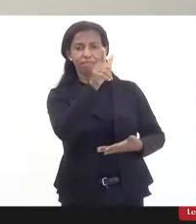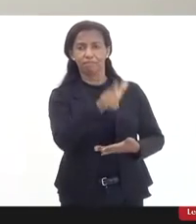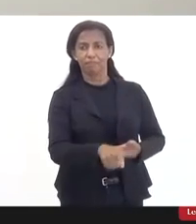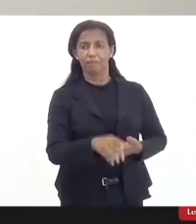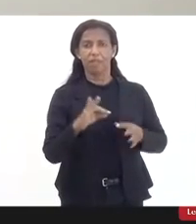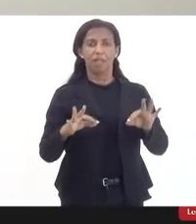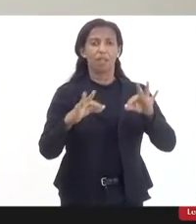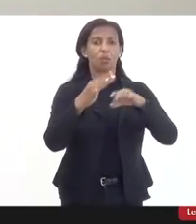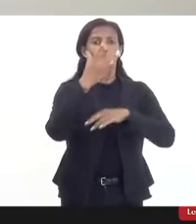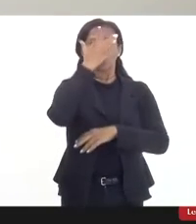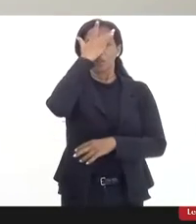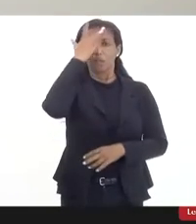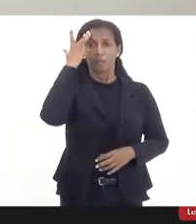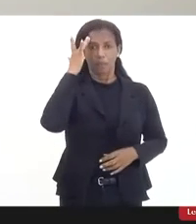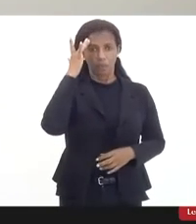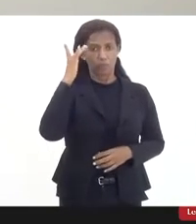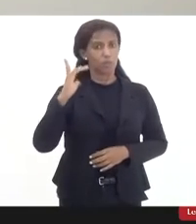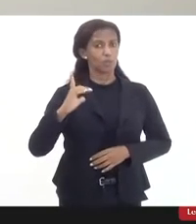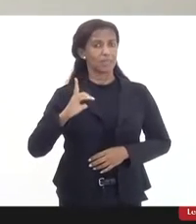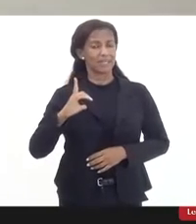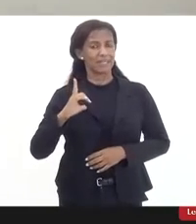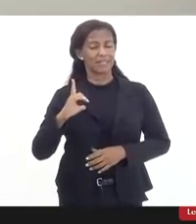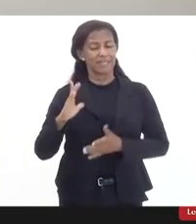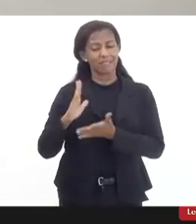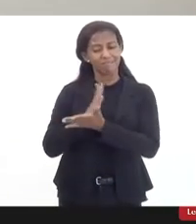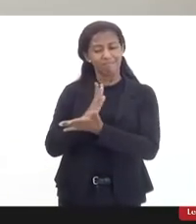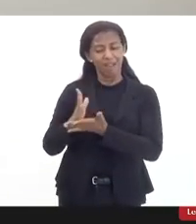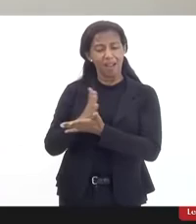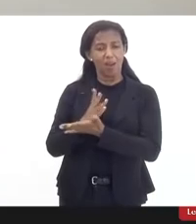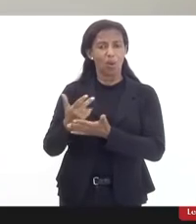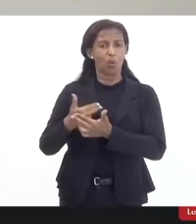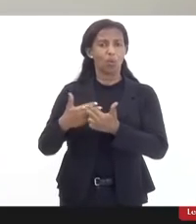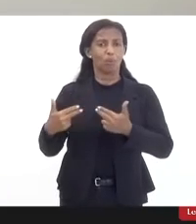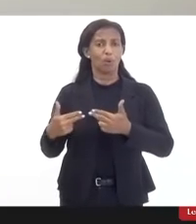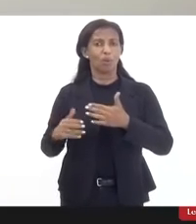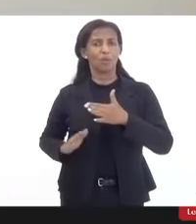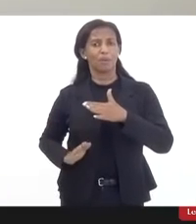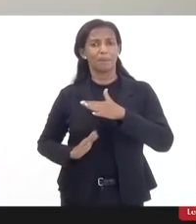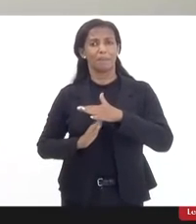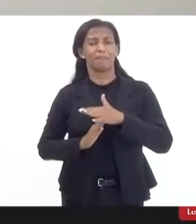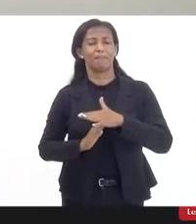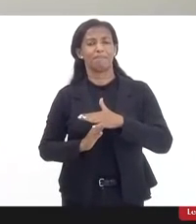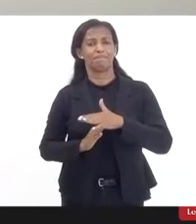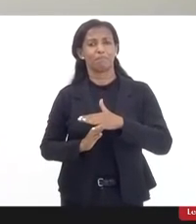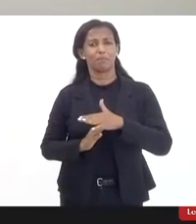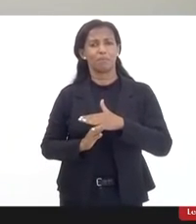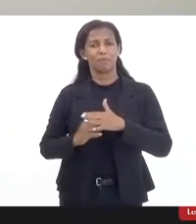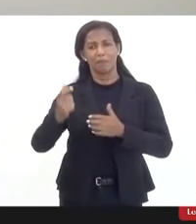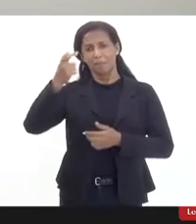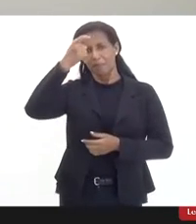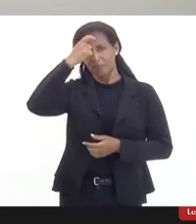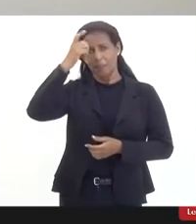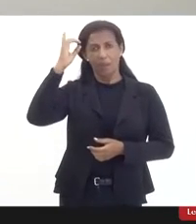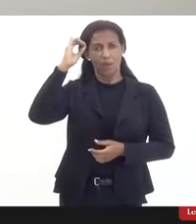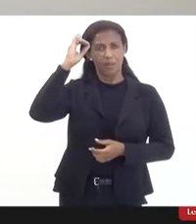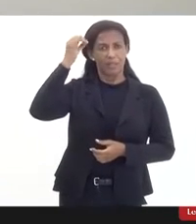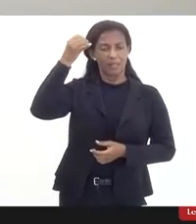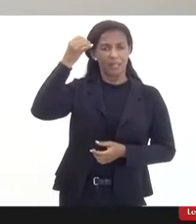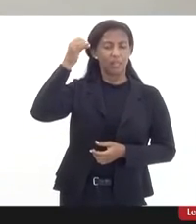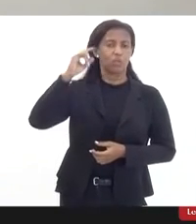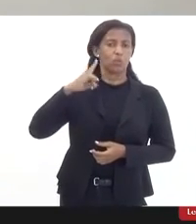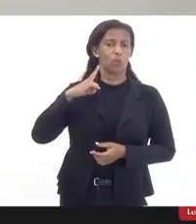é toda aquela pessoa que tem impedimento de longo prazo, de natureza física, mental, intelectual e